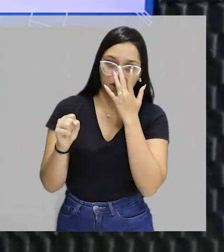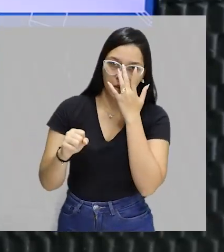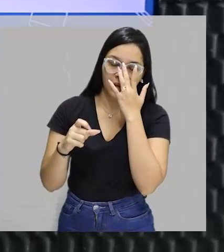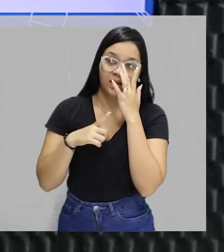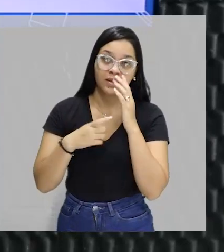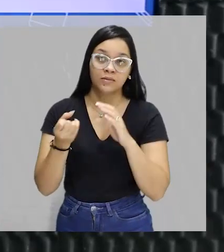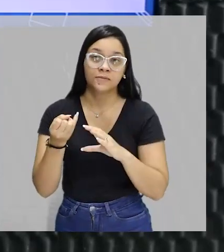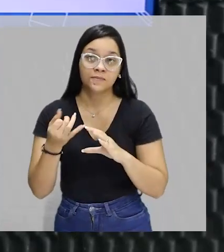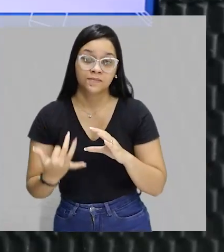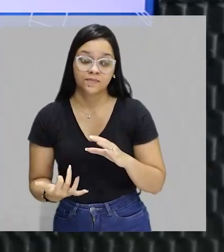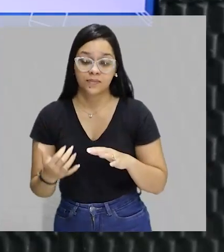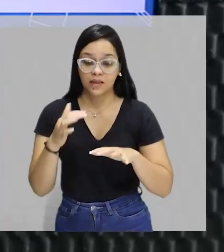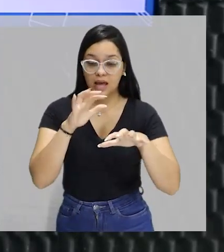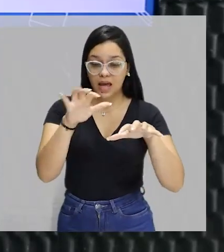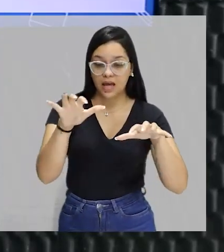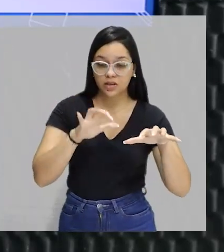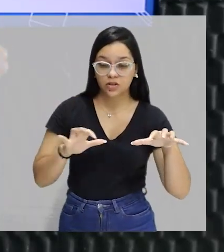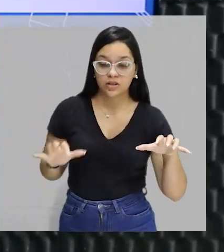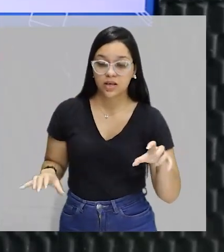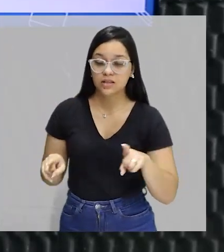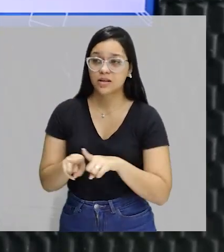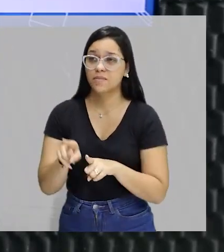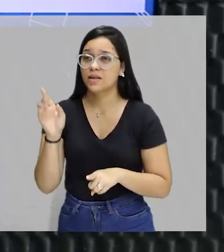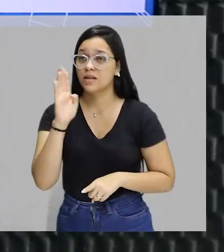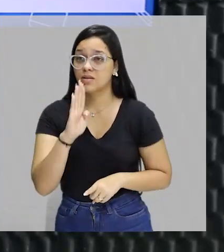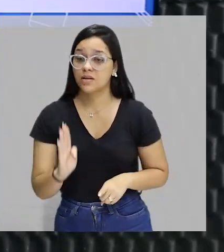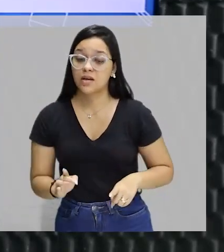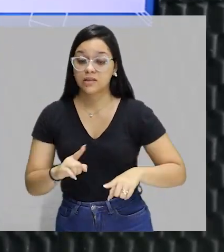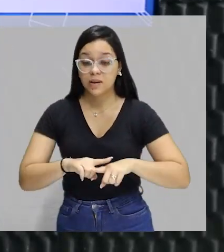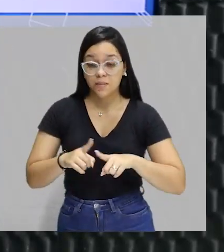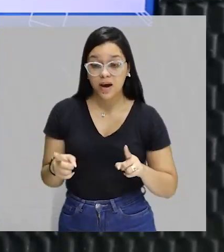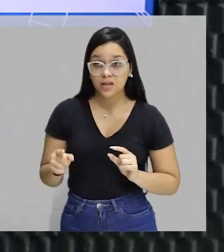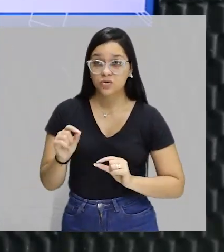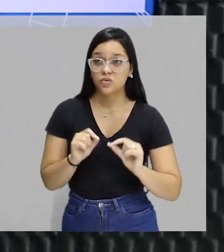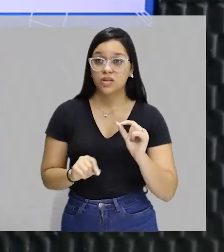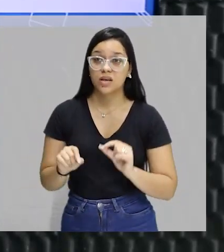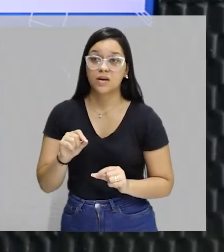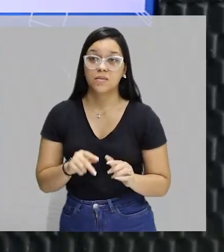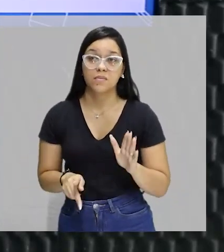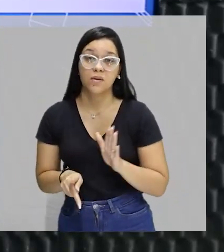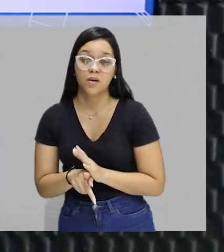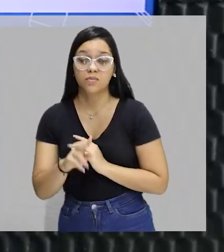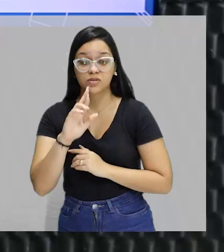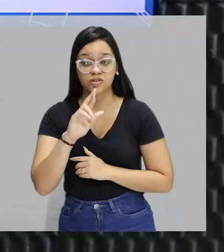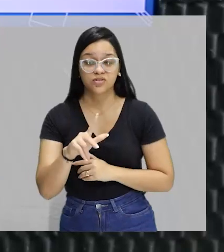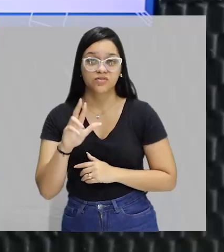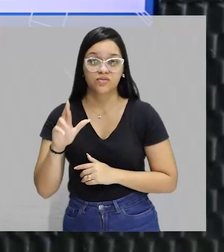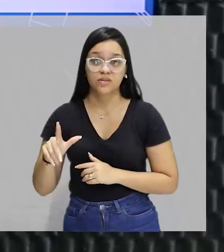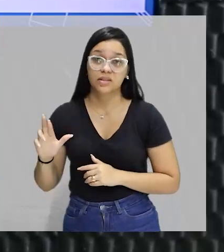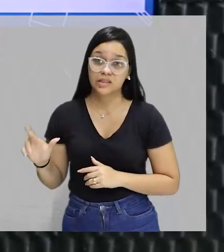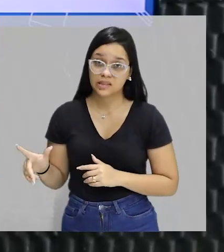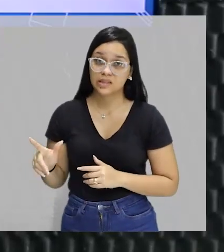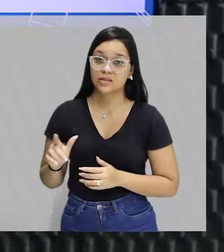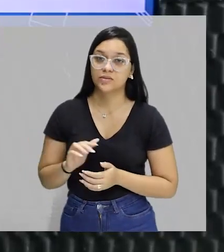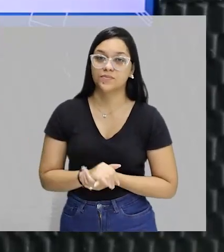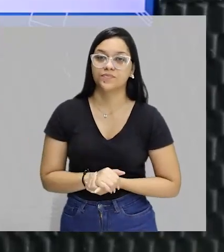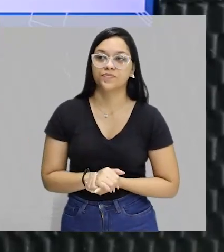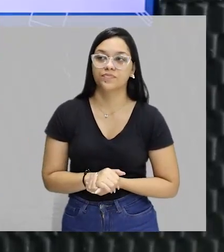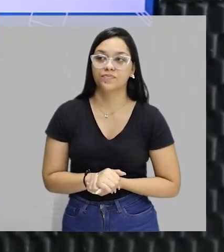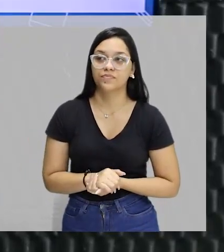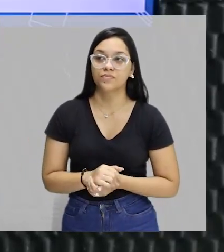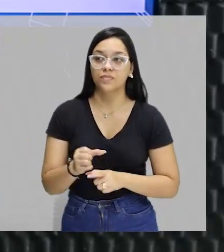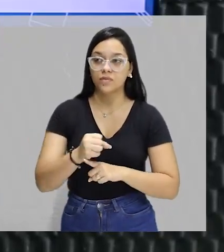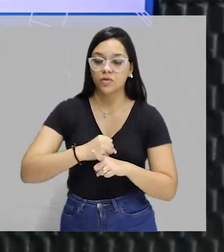com características regionais e nacionais, mas muita gente que produz com características diferenciadas. Diversidade